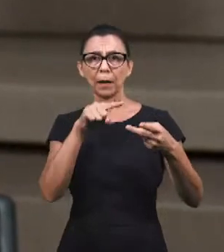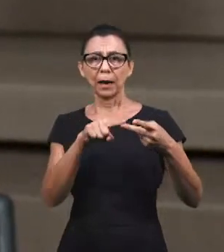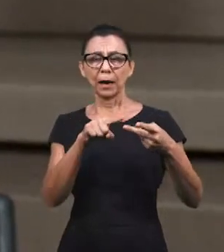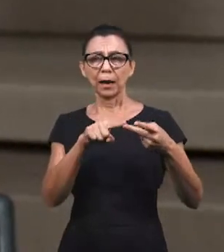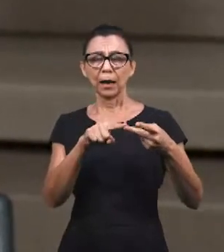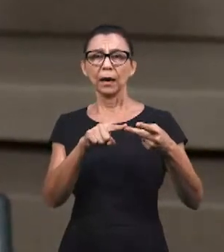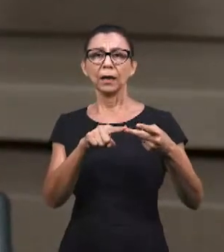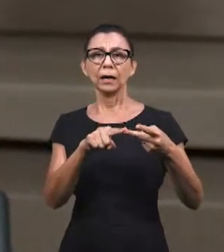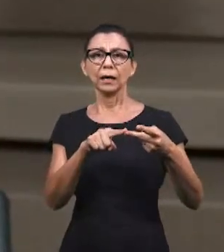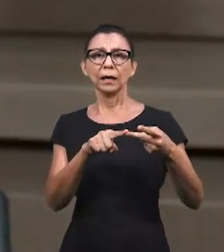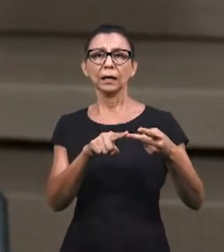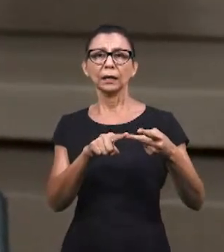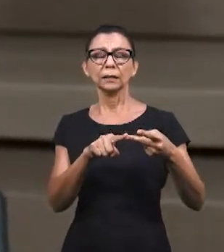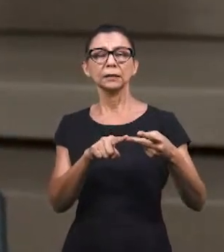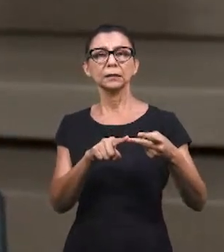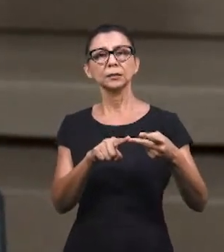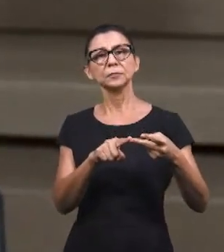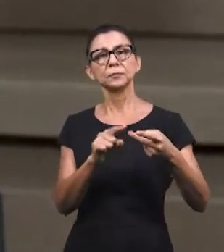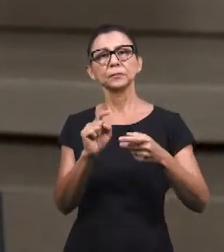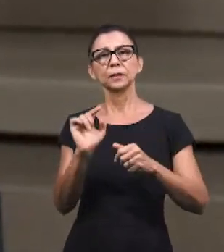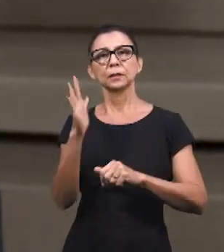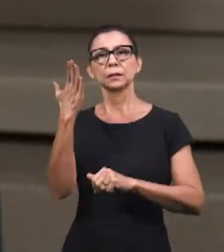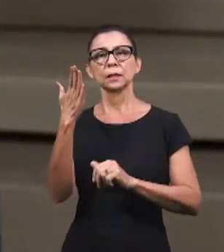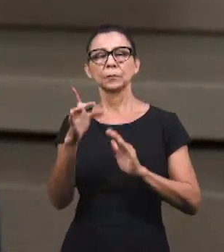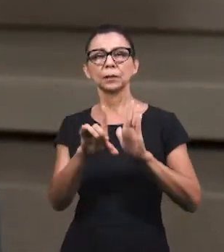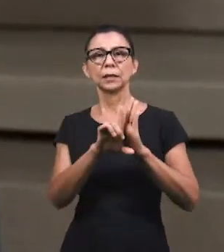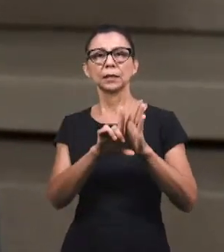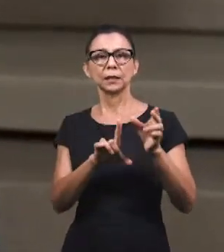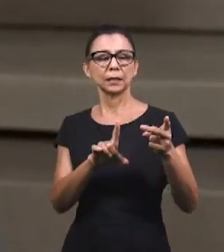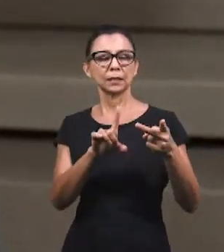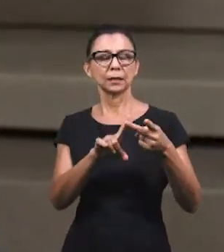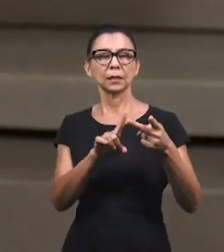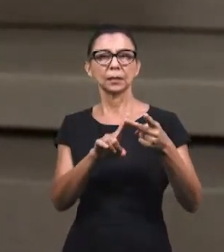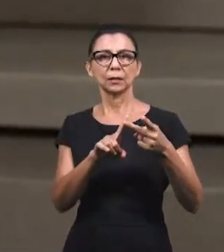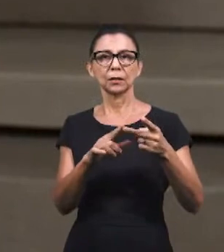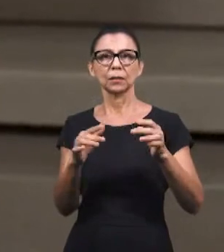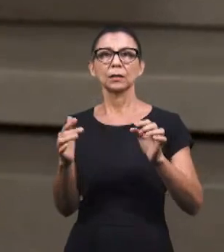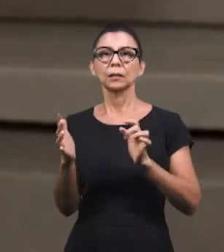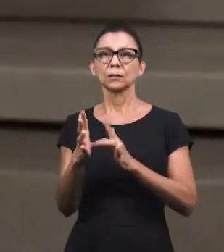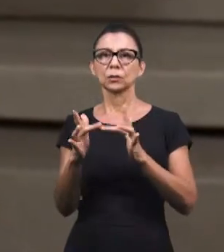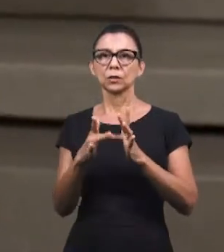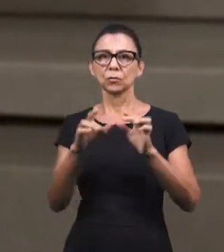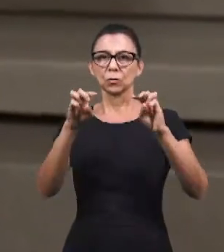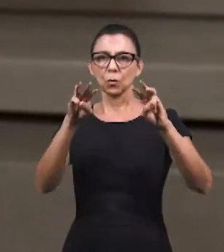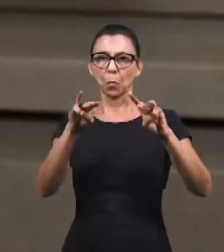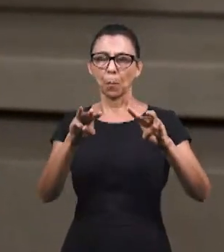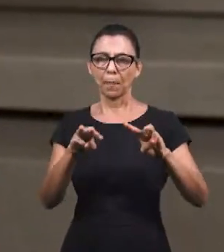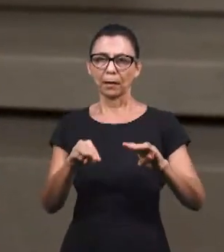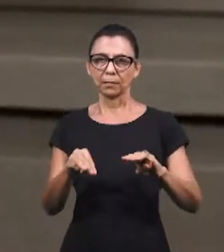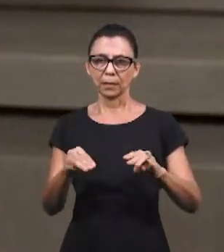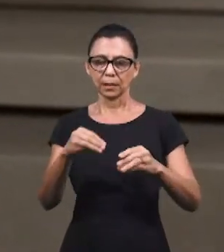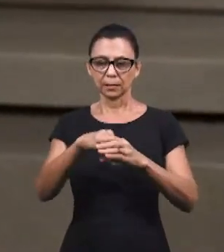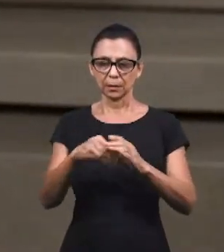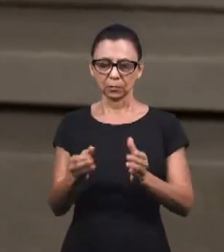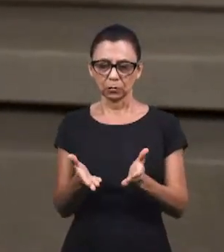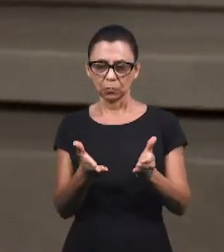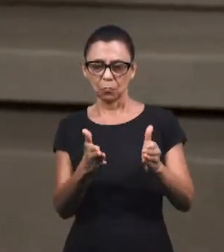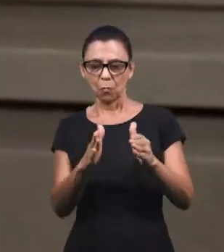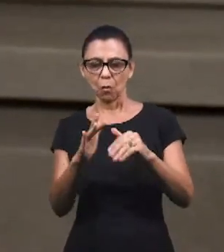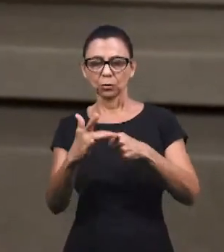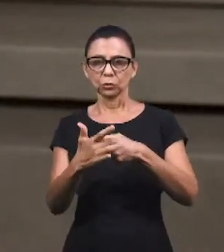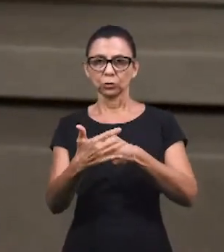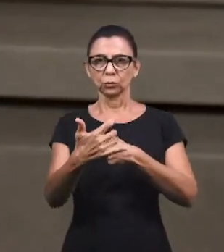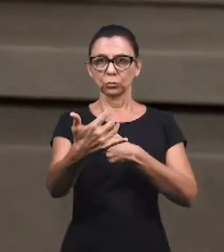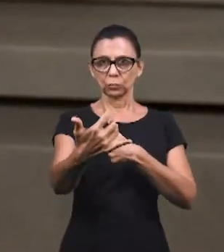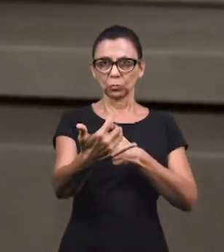A pessoa do Filho, na figura ali do maná, o pote de maná, o pote de ouro, né, do maná, que estava